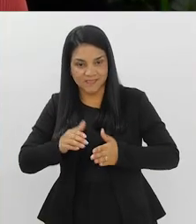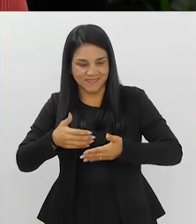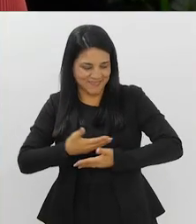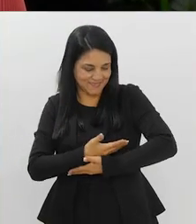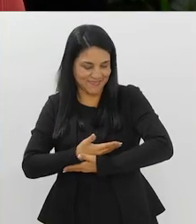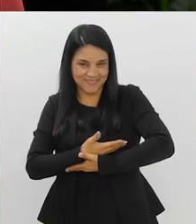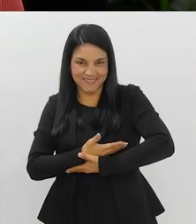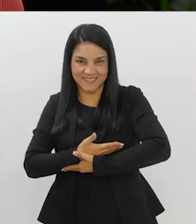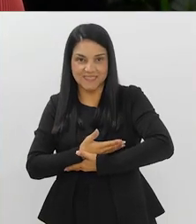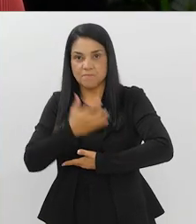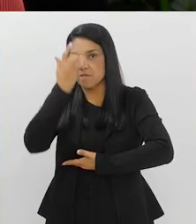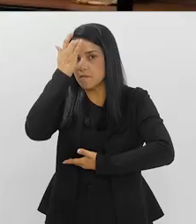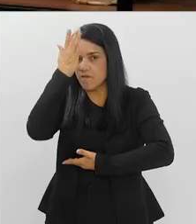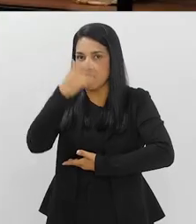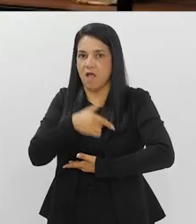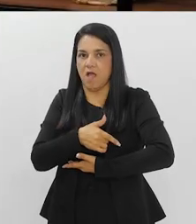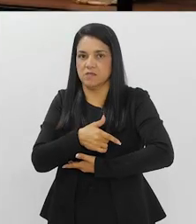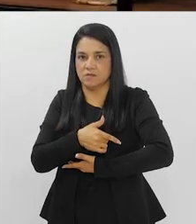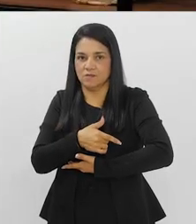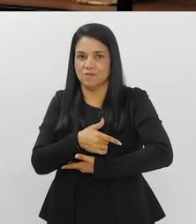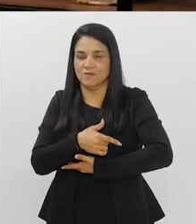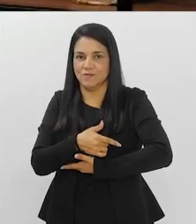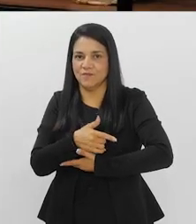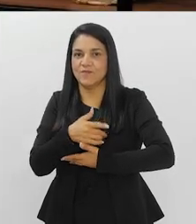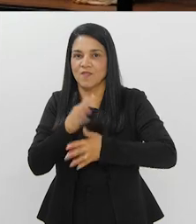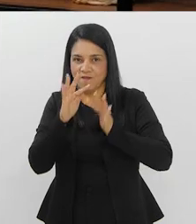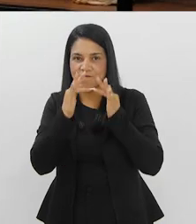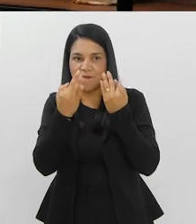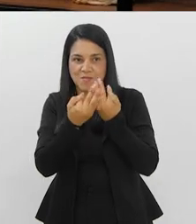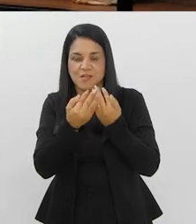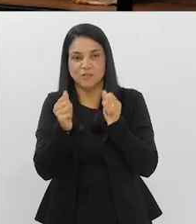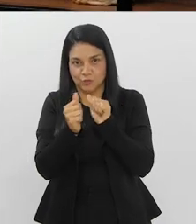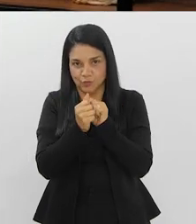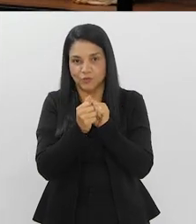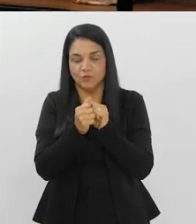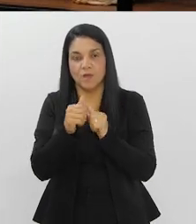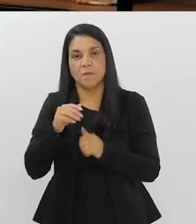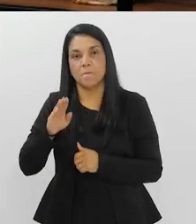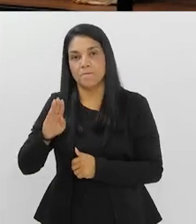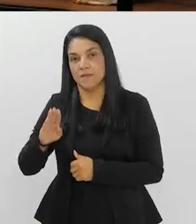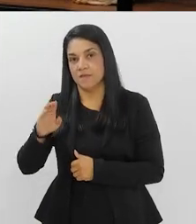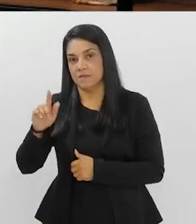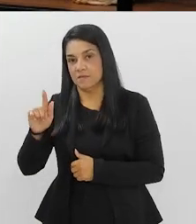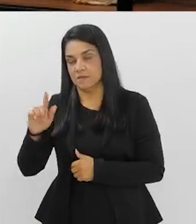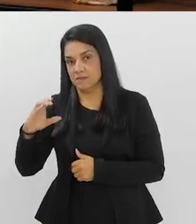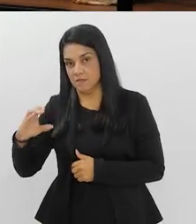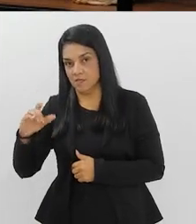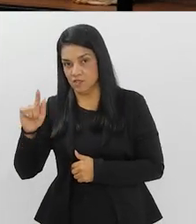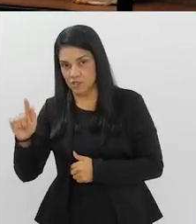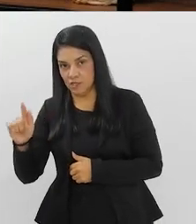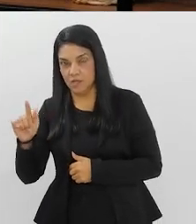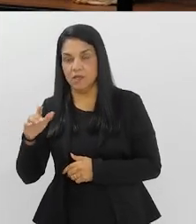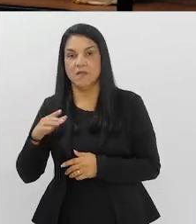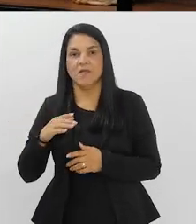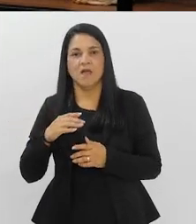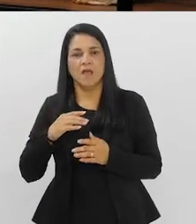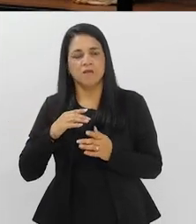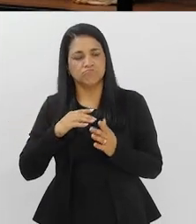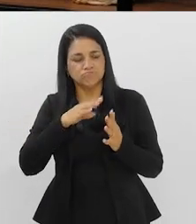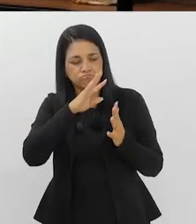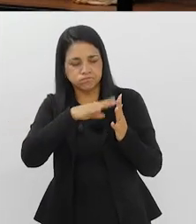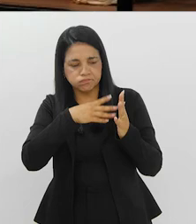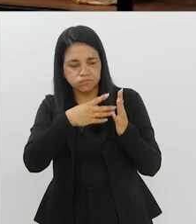a criança já está ali, a família já está ali, então ela recebe a vacina. E aí, quando você olha a cobertura vacinal